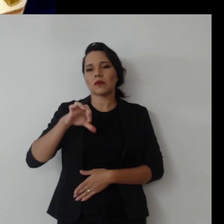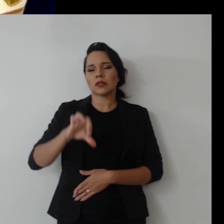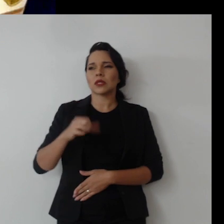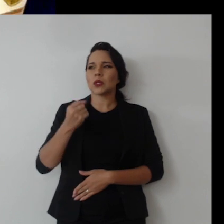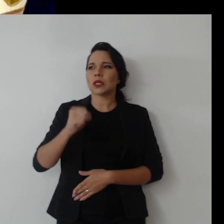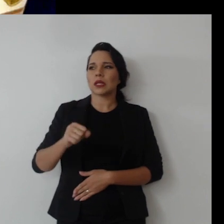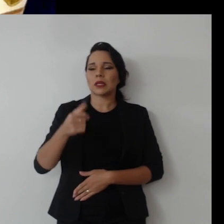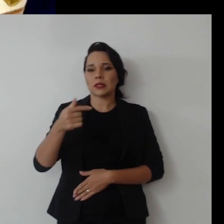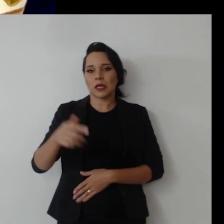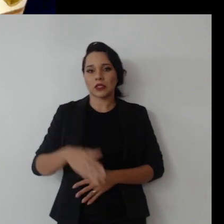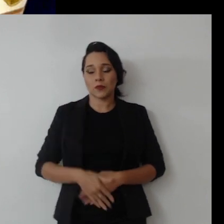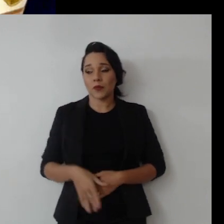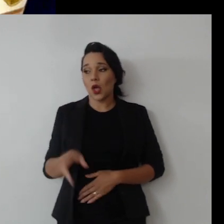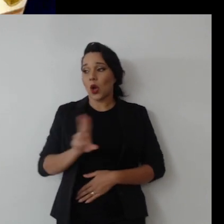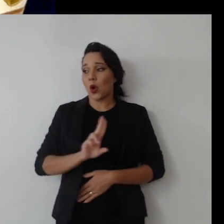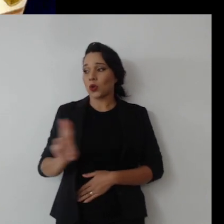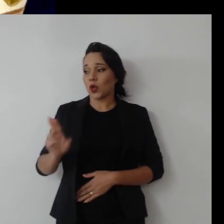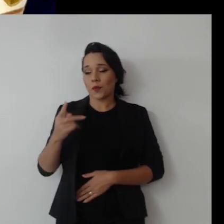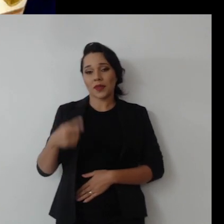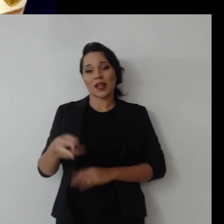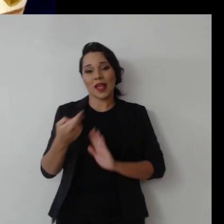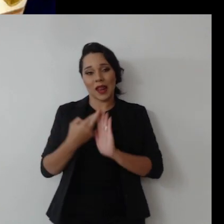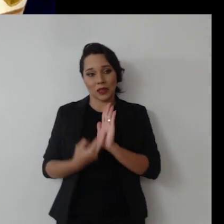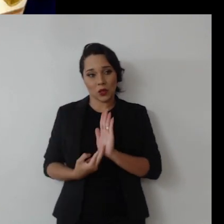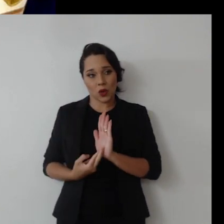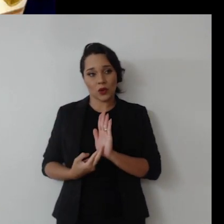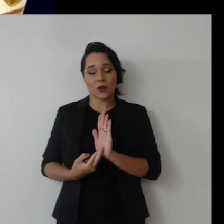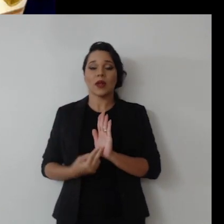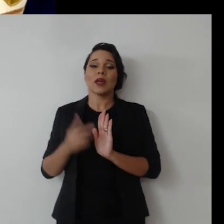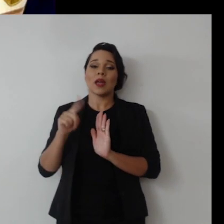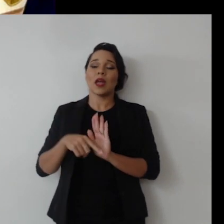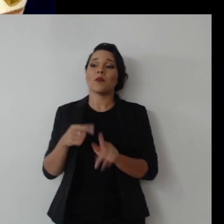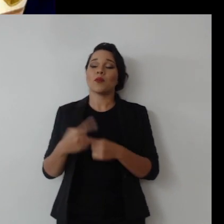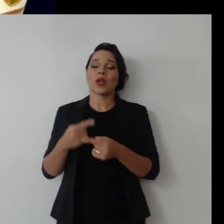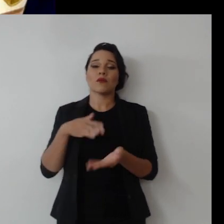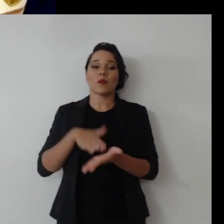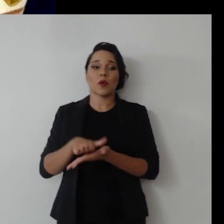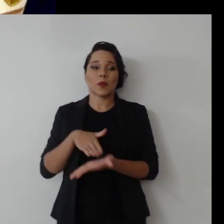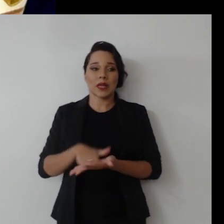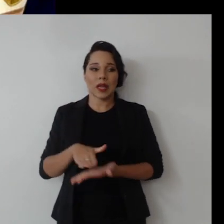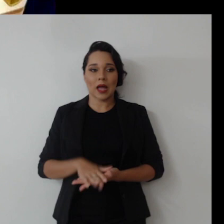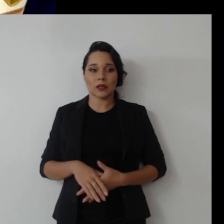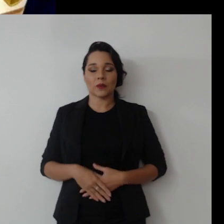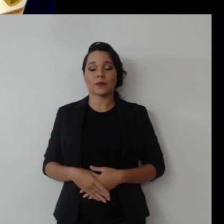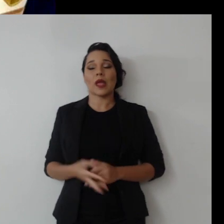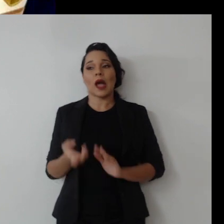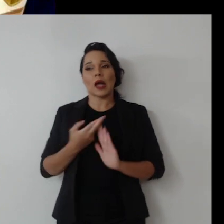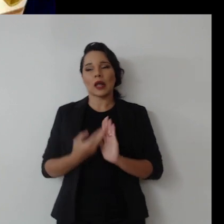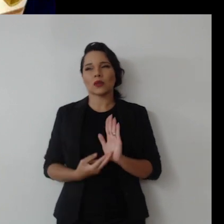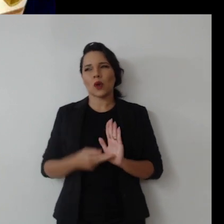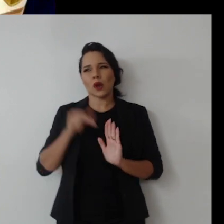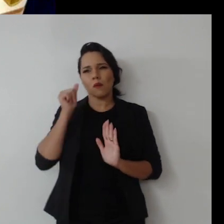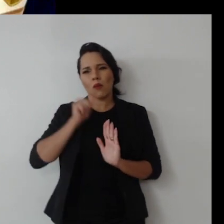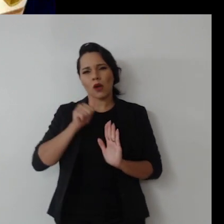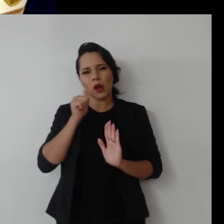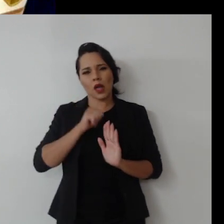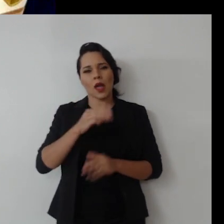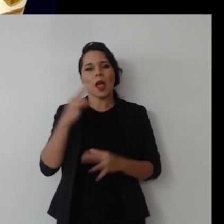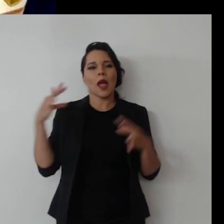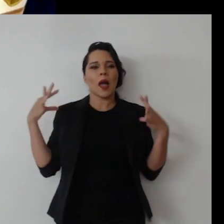1987. O nome dele é Relatório Brundtland, porque ele foi publicado pela... a relatora era